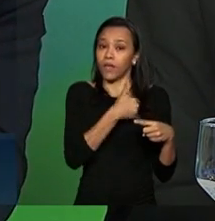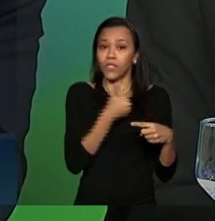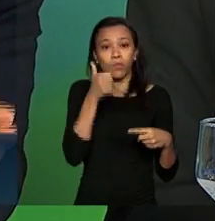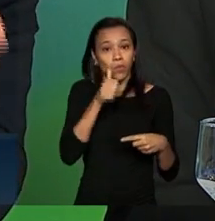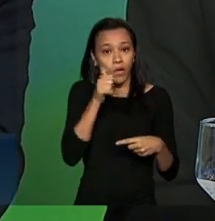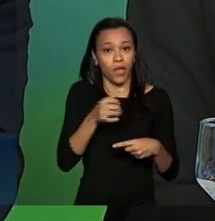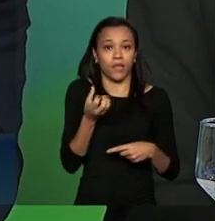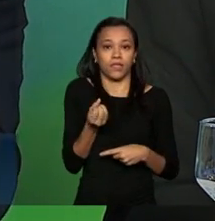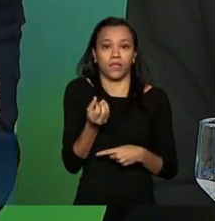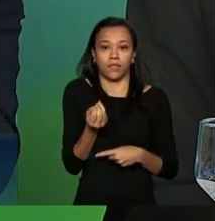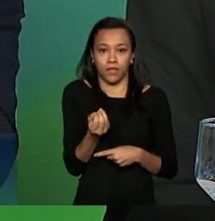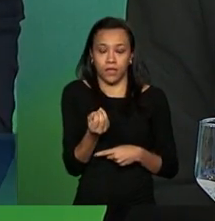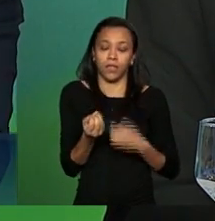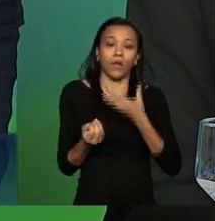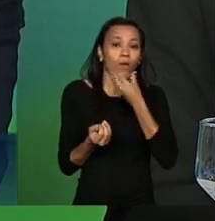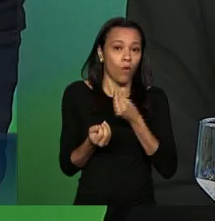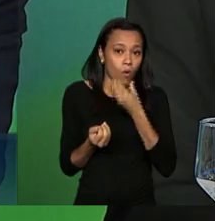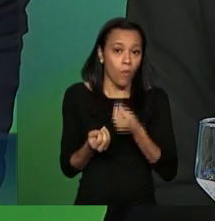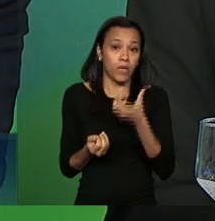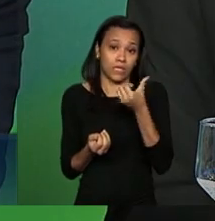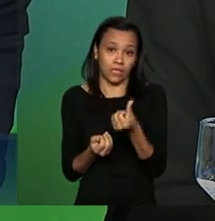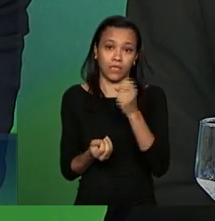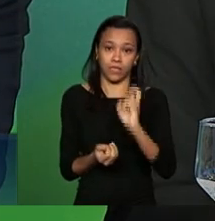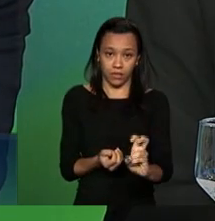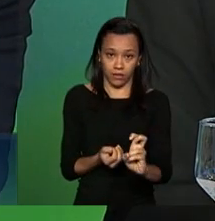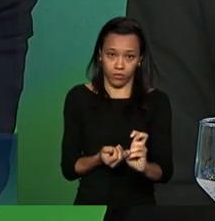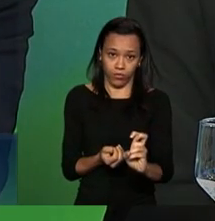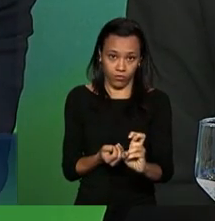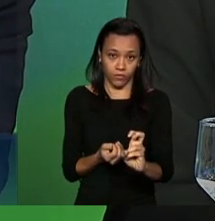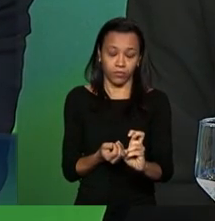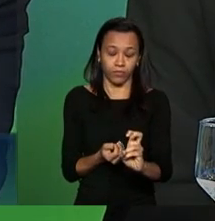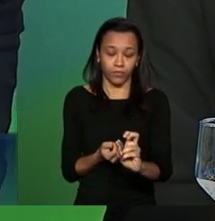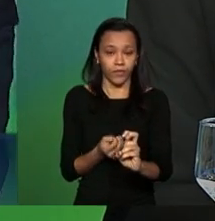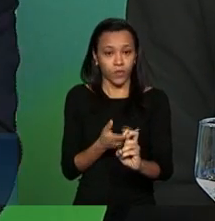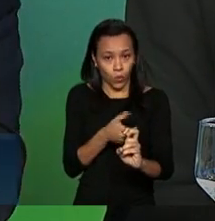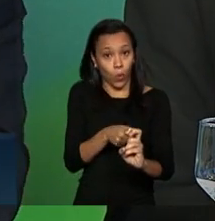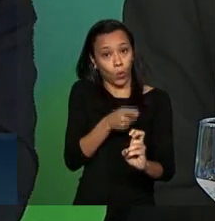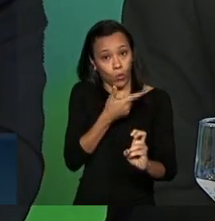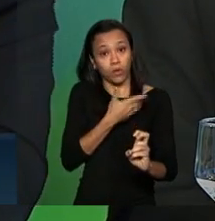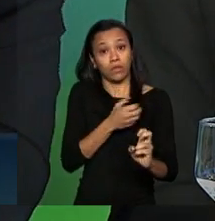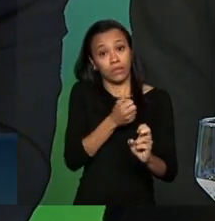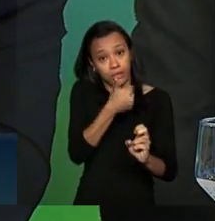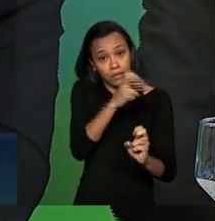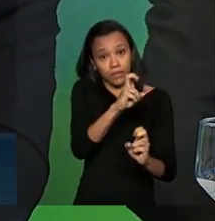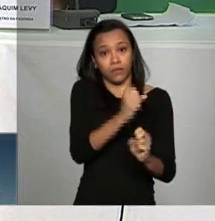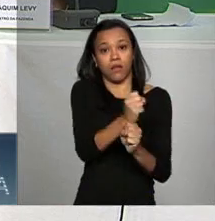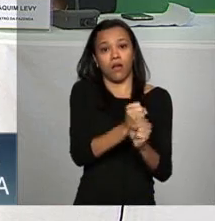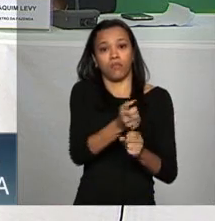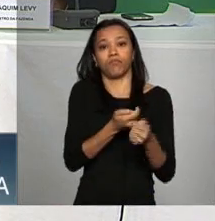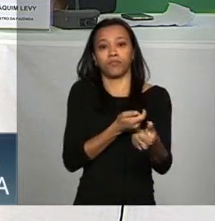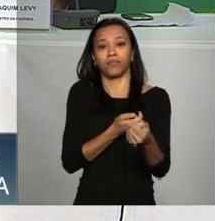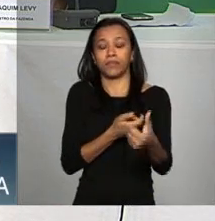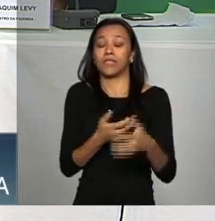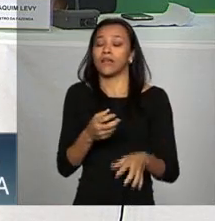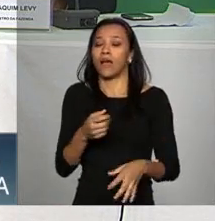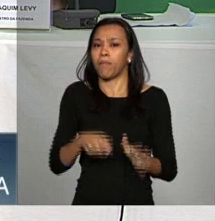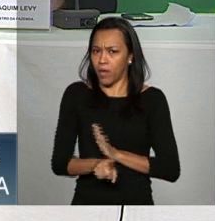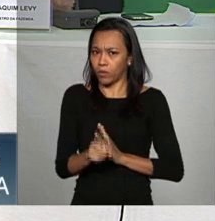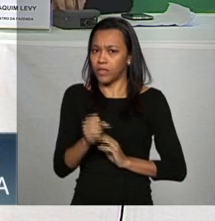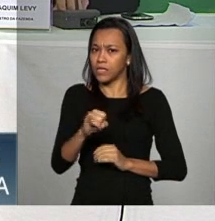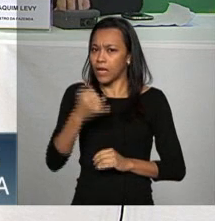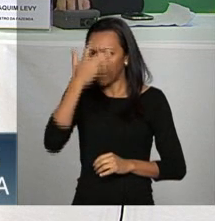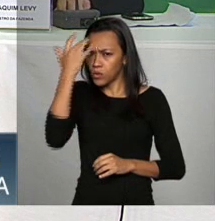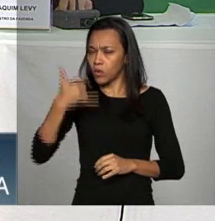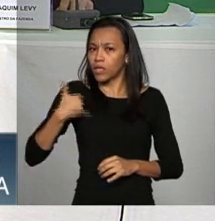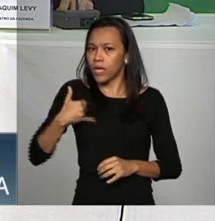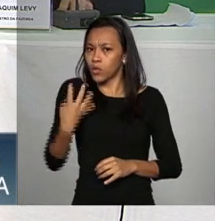60 anos homem aos 65 com pelo menos 15 anos de contribuição se a pessoa tiver 45 anos e